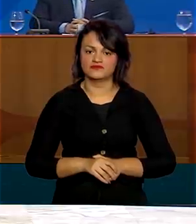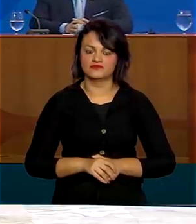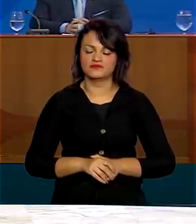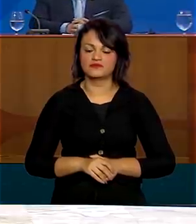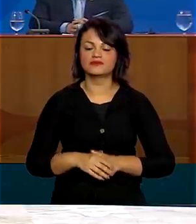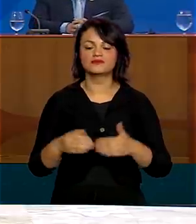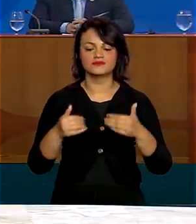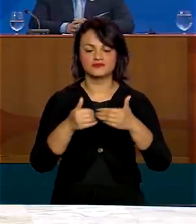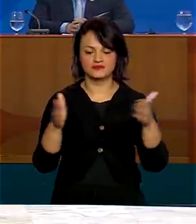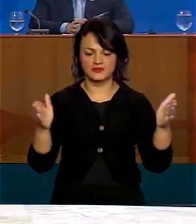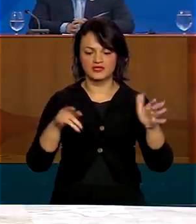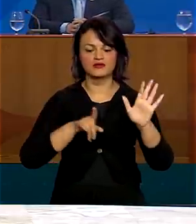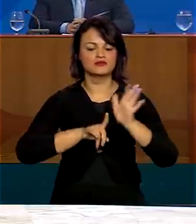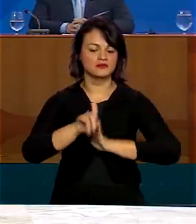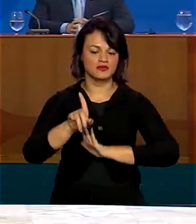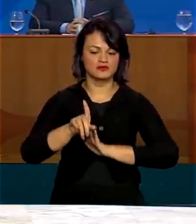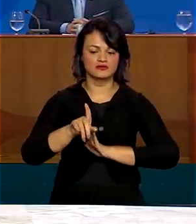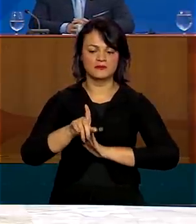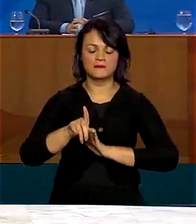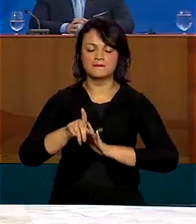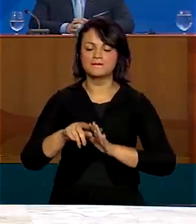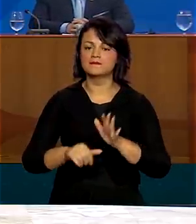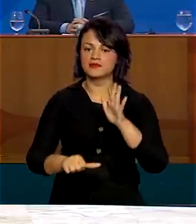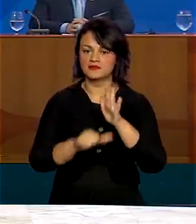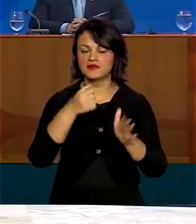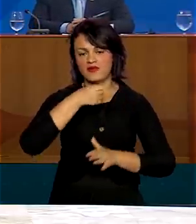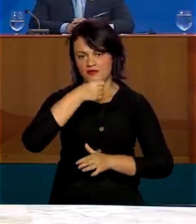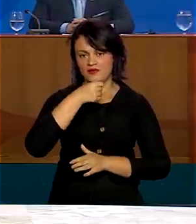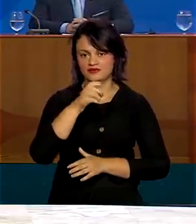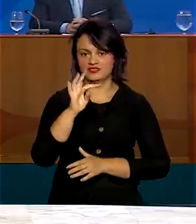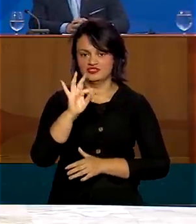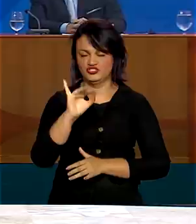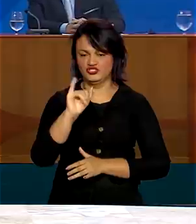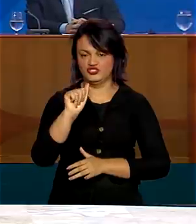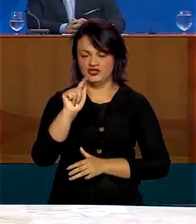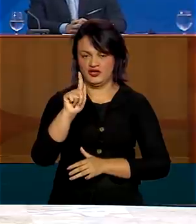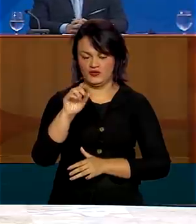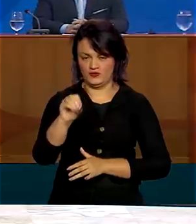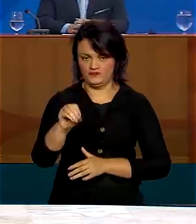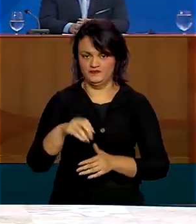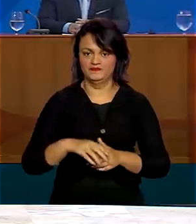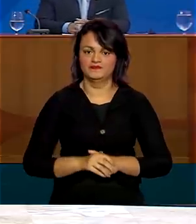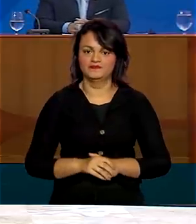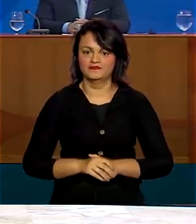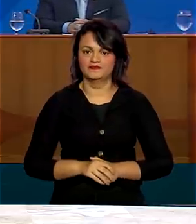Abriremos agora para as perguntas. Primeiro repórter, Tiago Nolasco, TV Record.